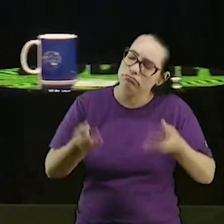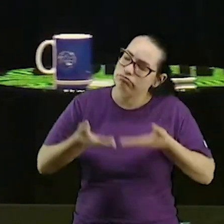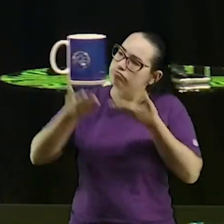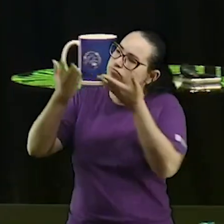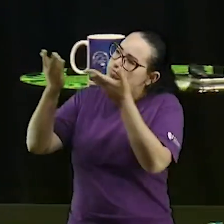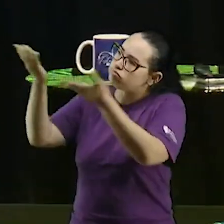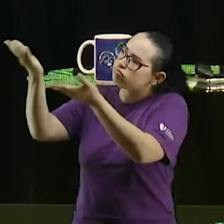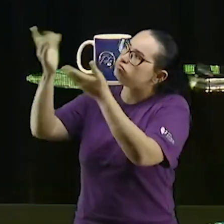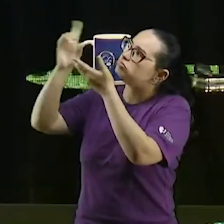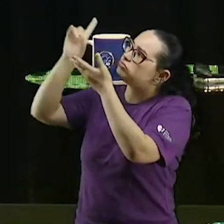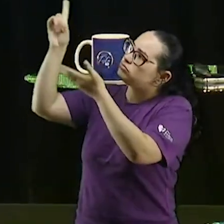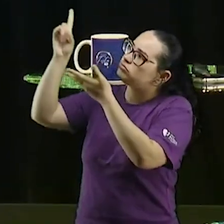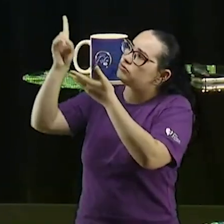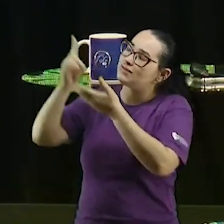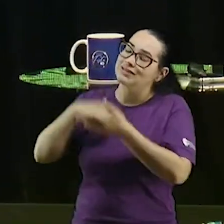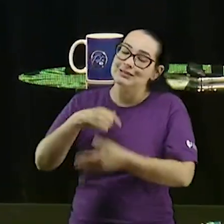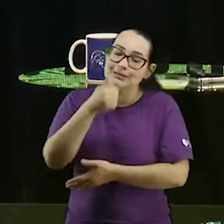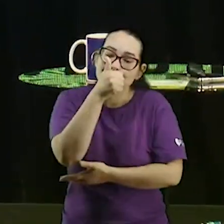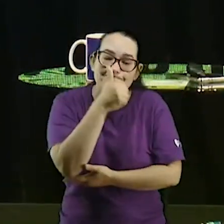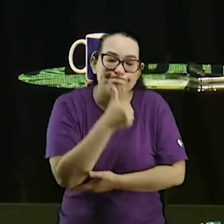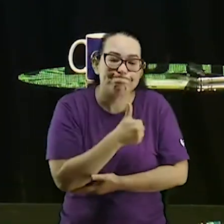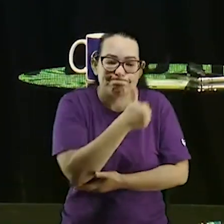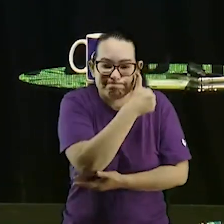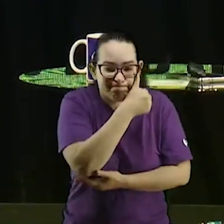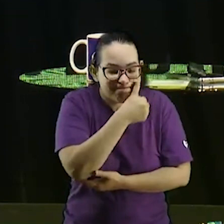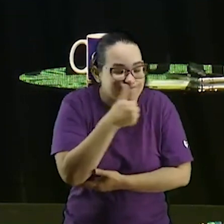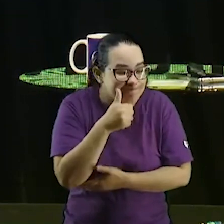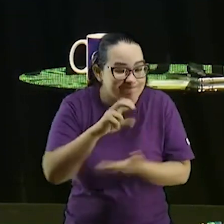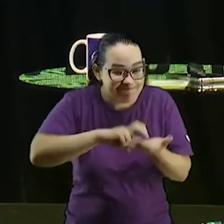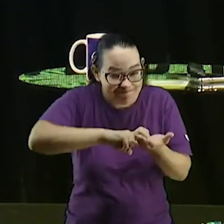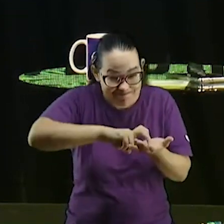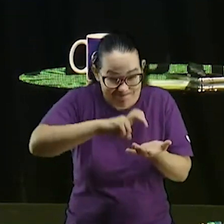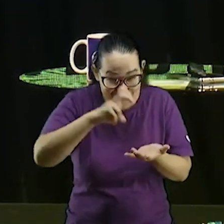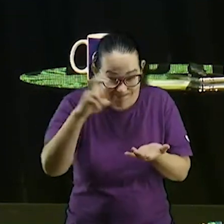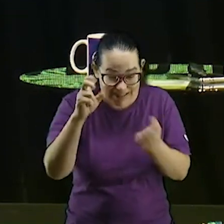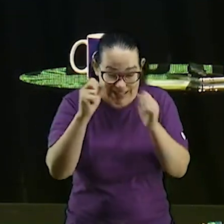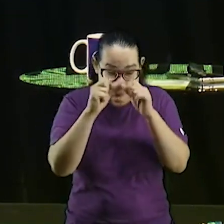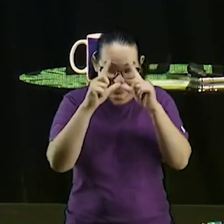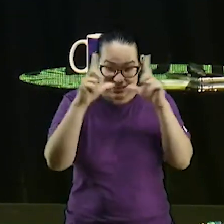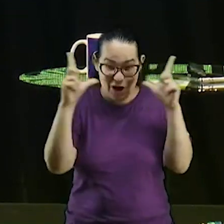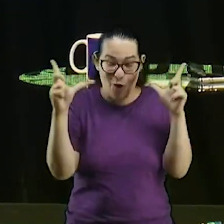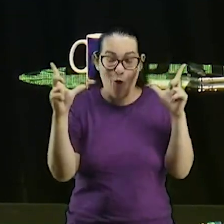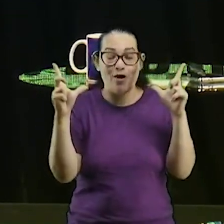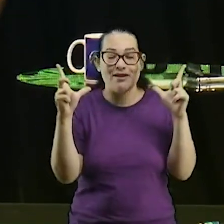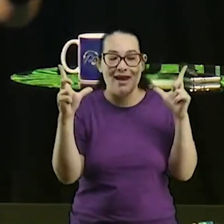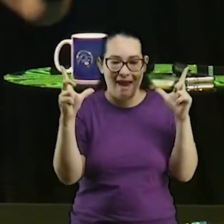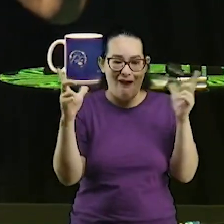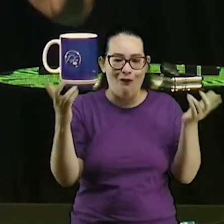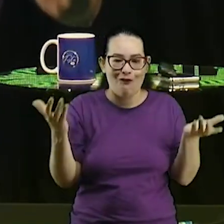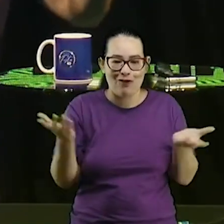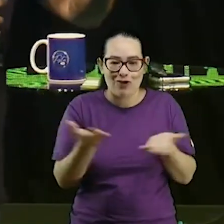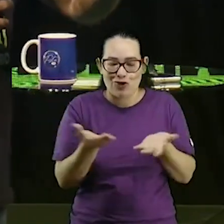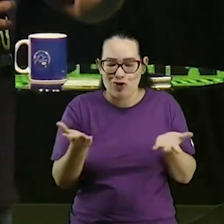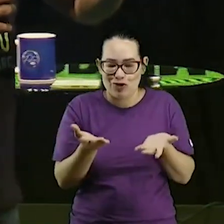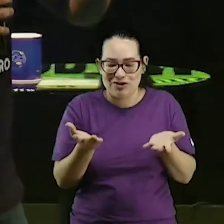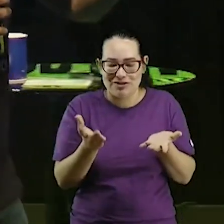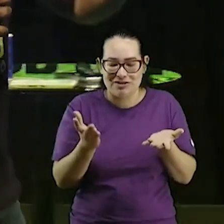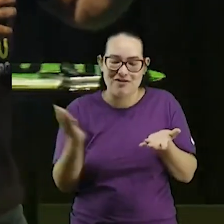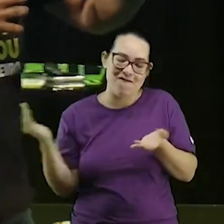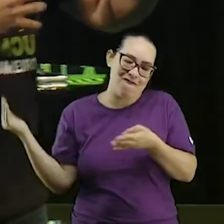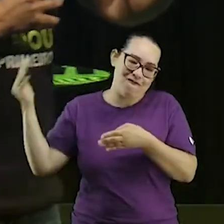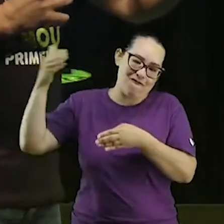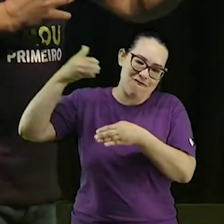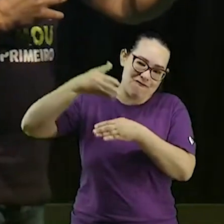sacrifício de levantar cedo no domingo para servir a Deus é impressionante que as pessoas